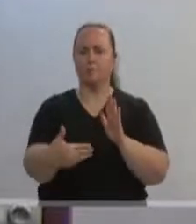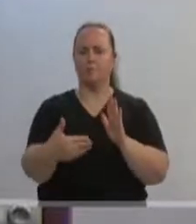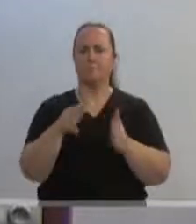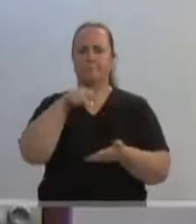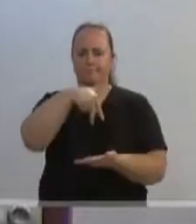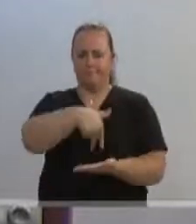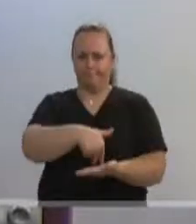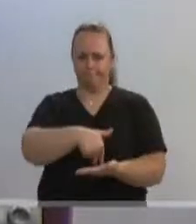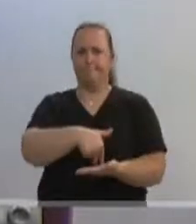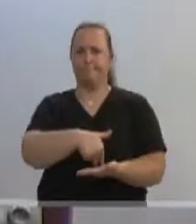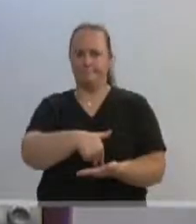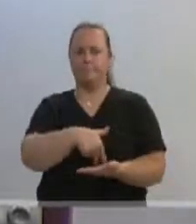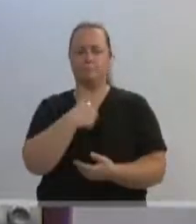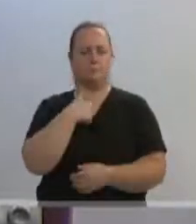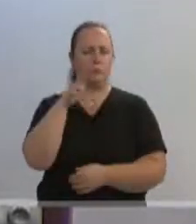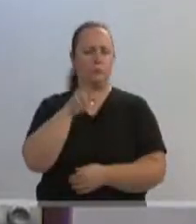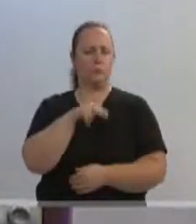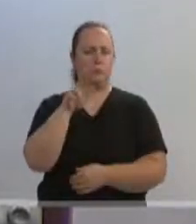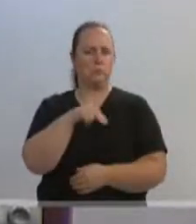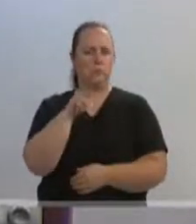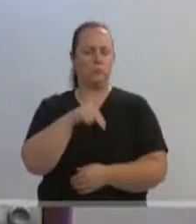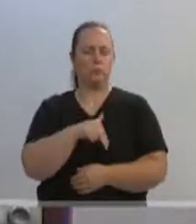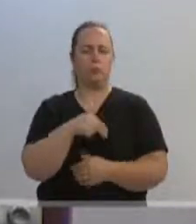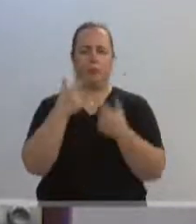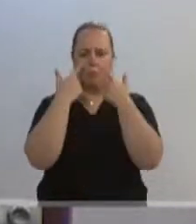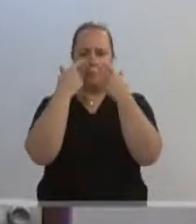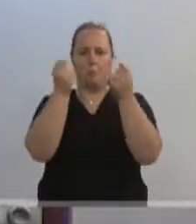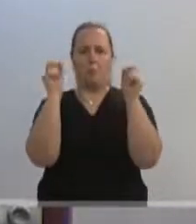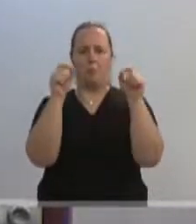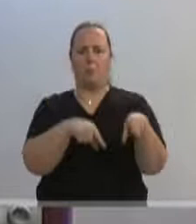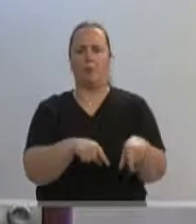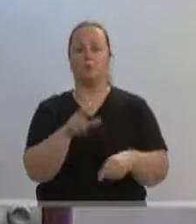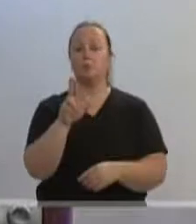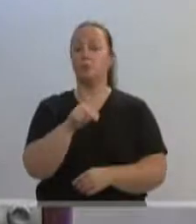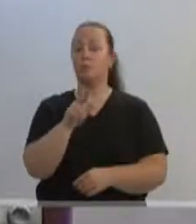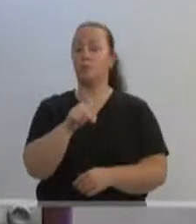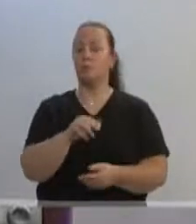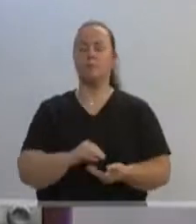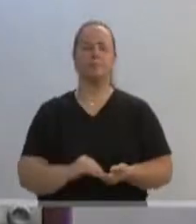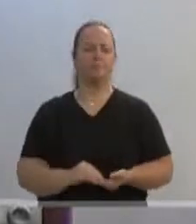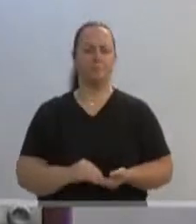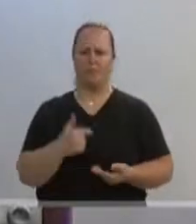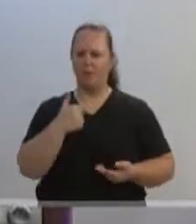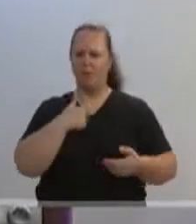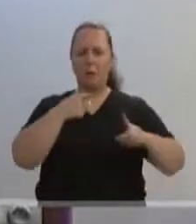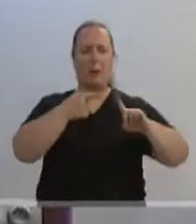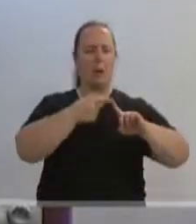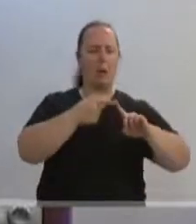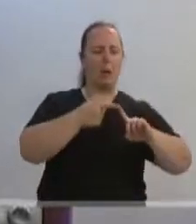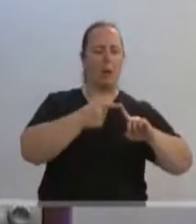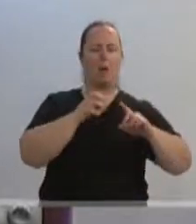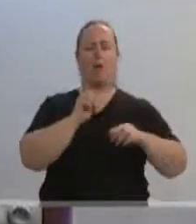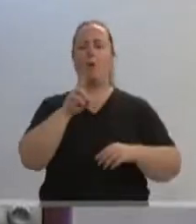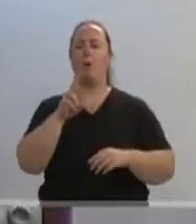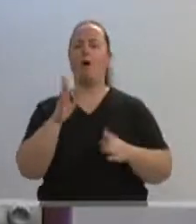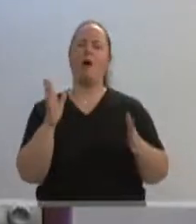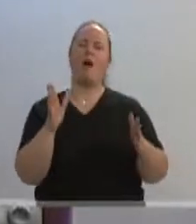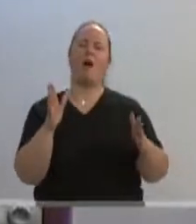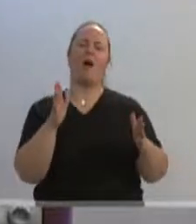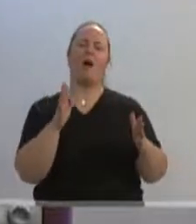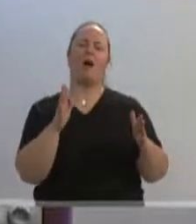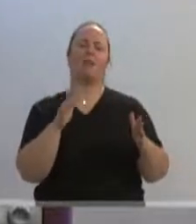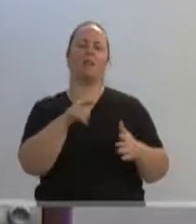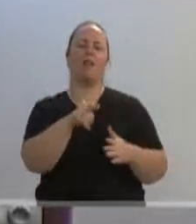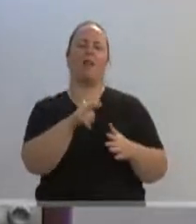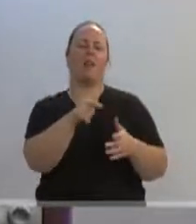não vou deixar em momento algum, que tentem me rotular como uma oposição revanchista, ou um moleque influenciado